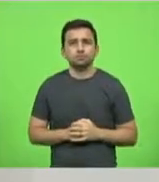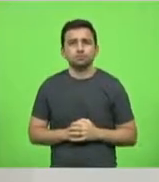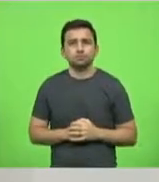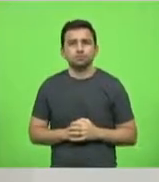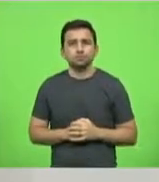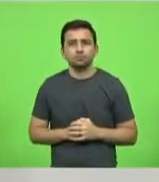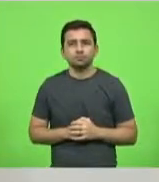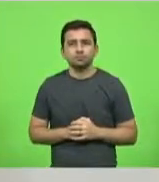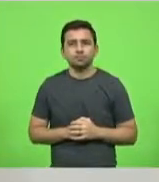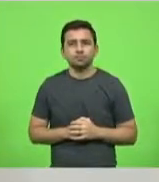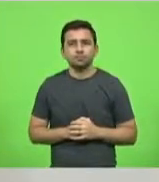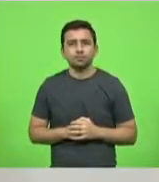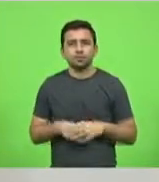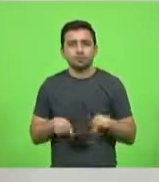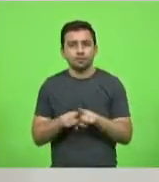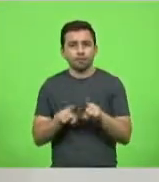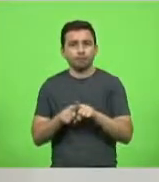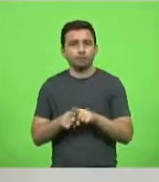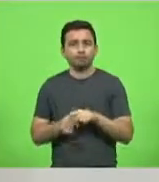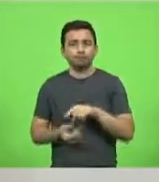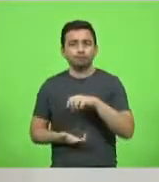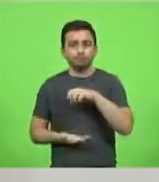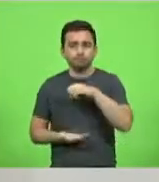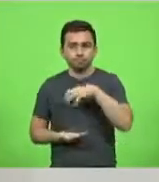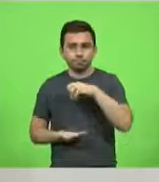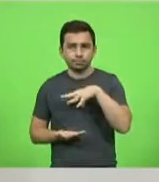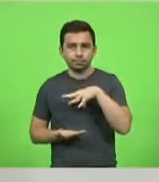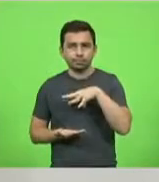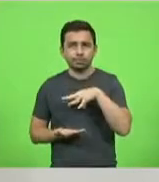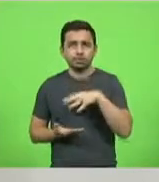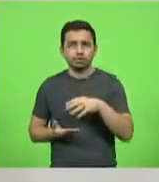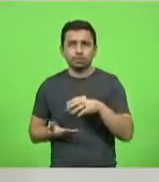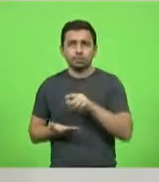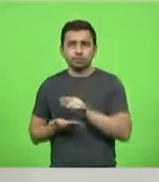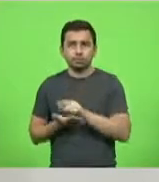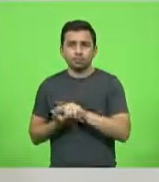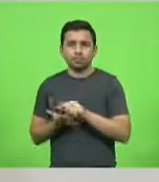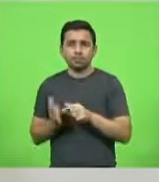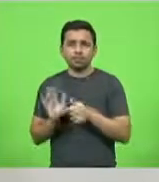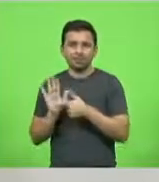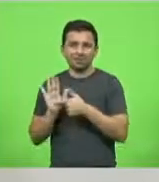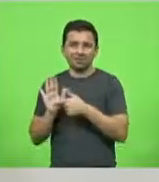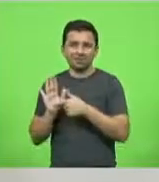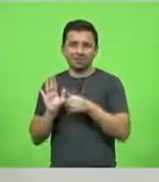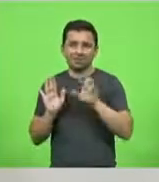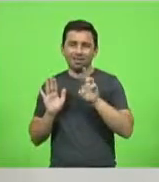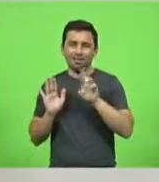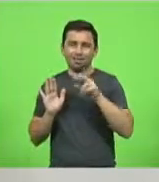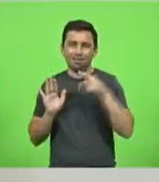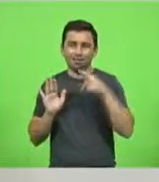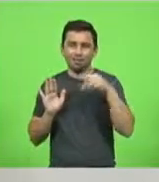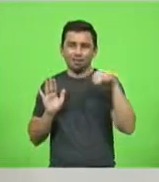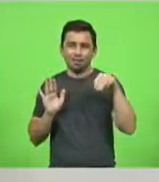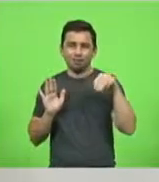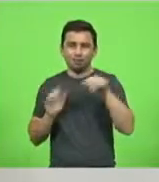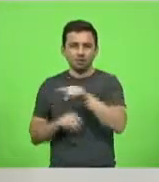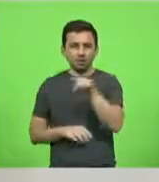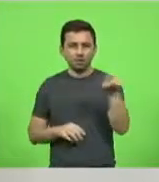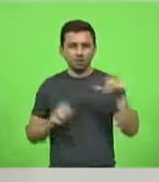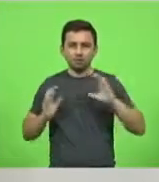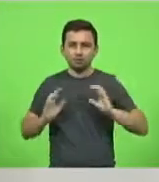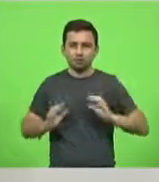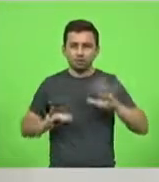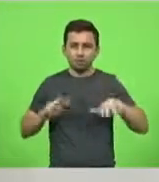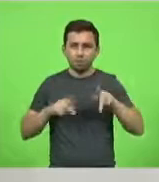Trouxe aqui, impresso aqui, as nossas RPMs. Para quem não conhece, porque o cidadão está meio confuso em